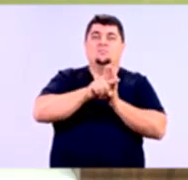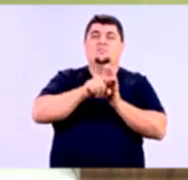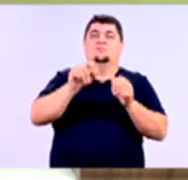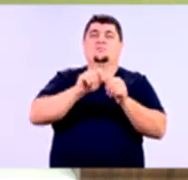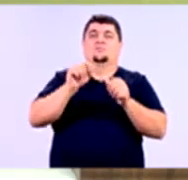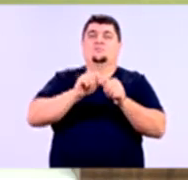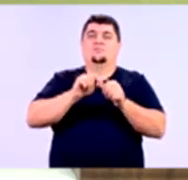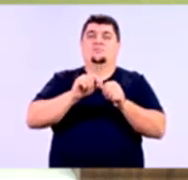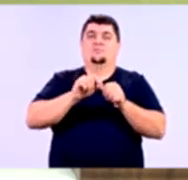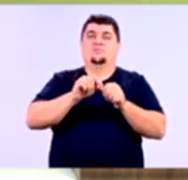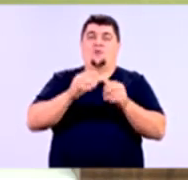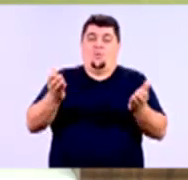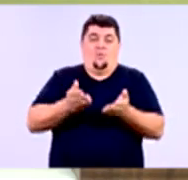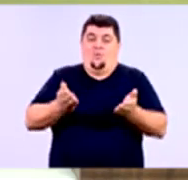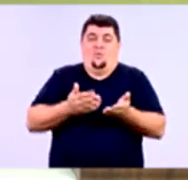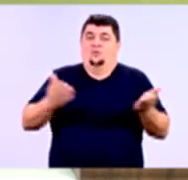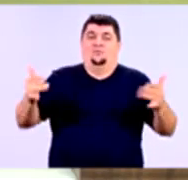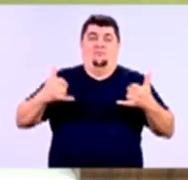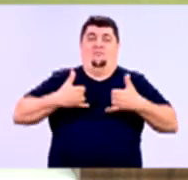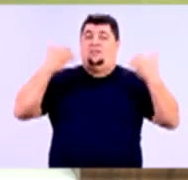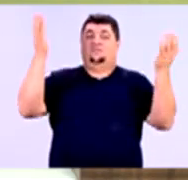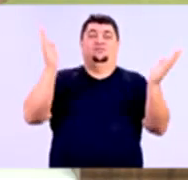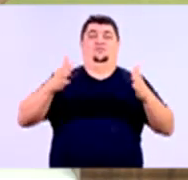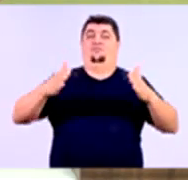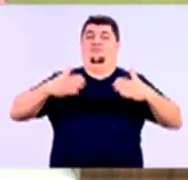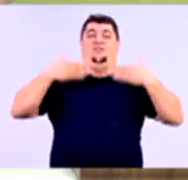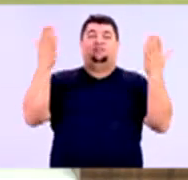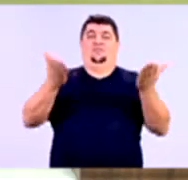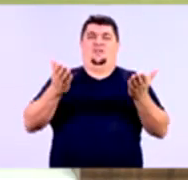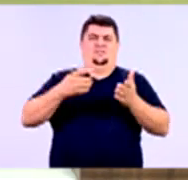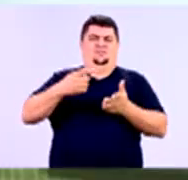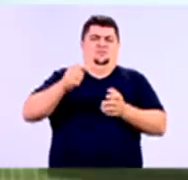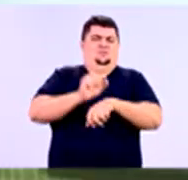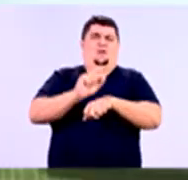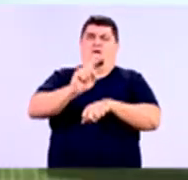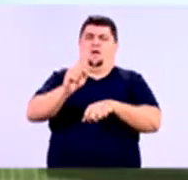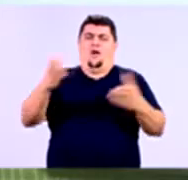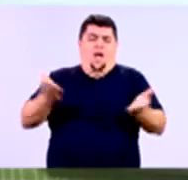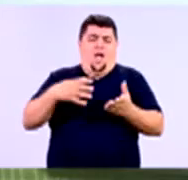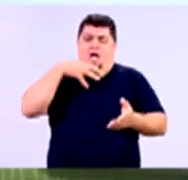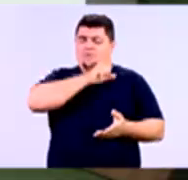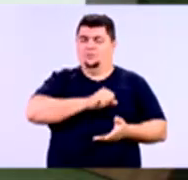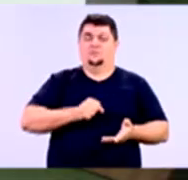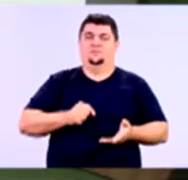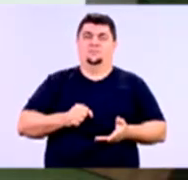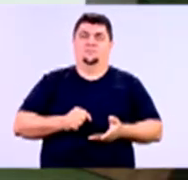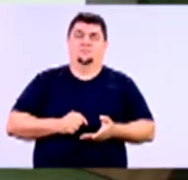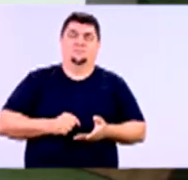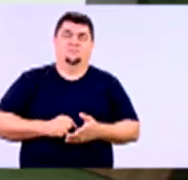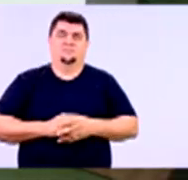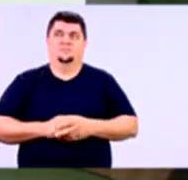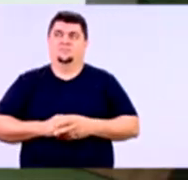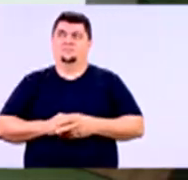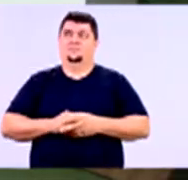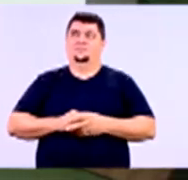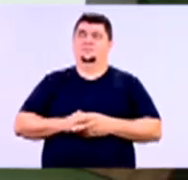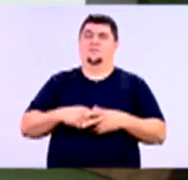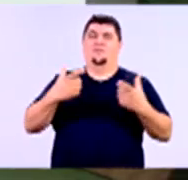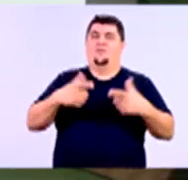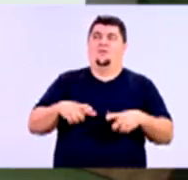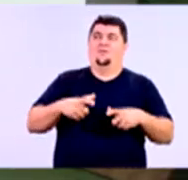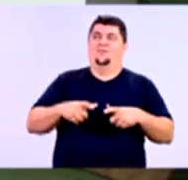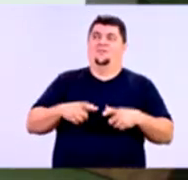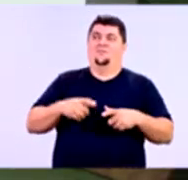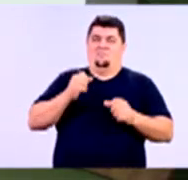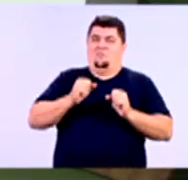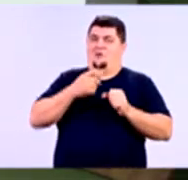fazer a comemoração logo hoje, não vão perder tempo, né? Para que deixar para a semana que vem? Vão para o Todos? fazer logo hoje. Eles vão para o Todos? Será que eu posso falar que é o Todos? Eu não